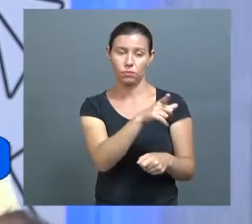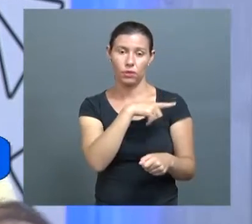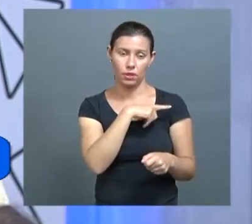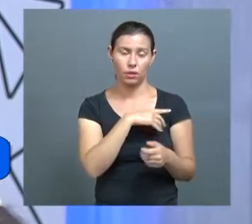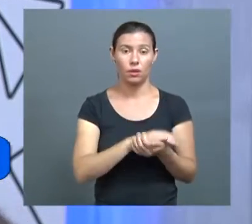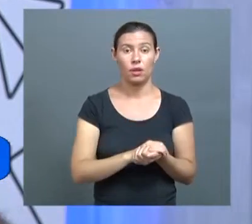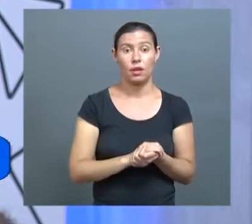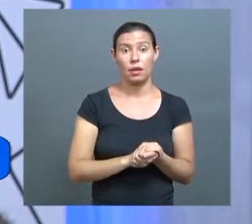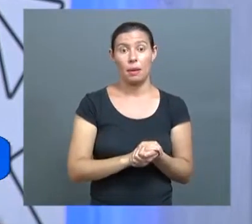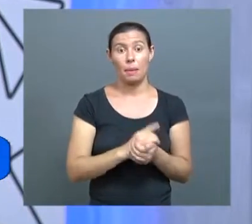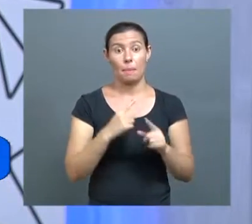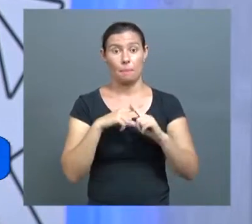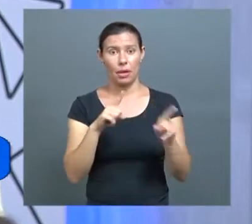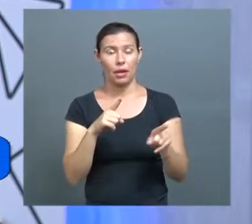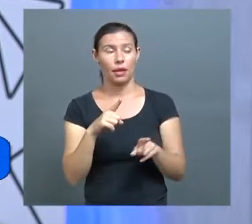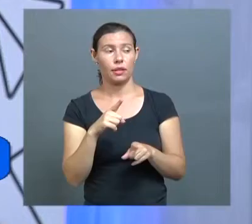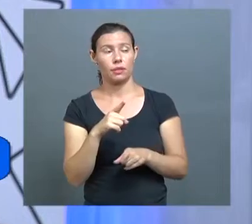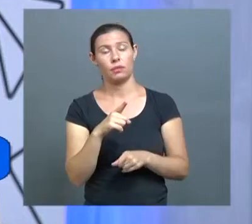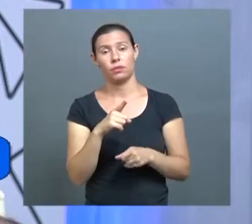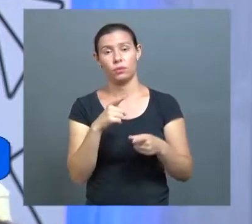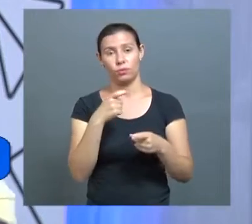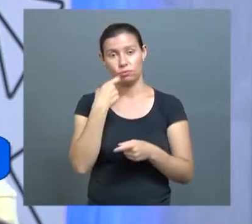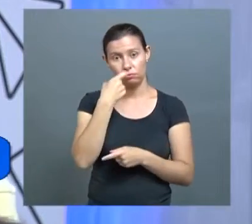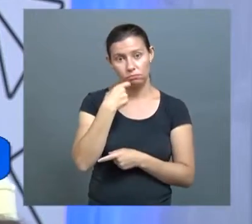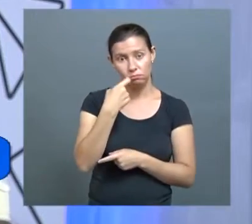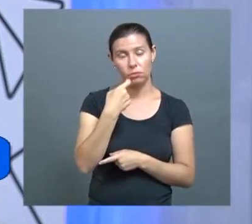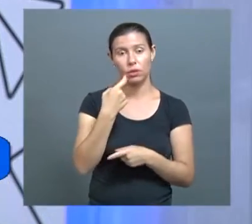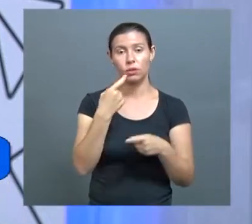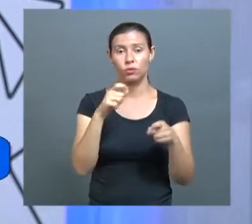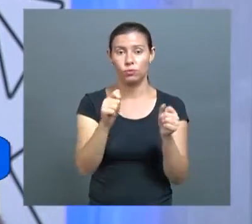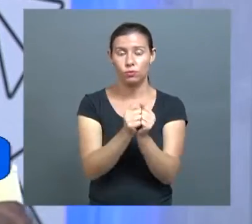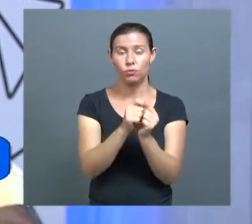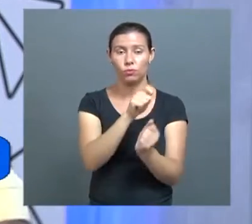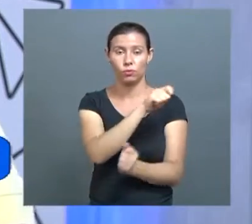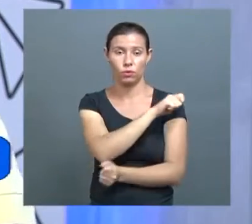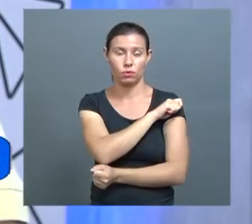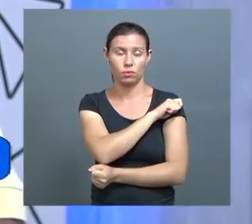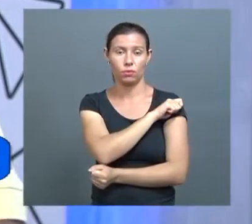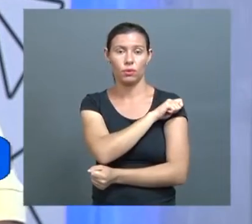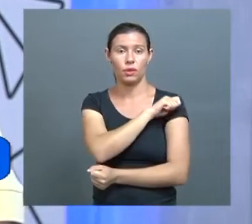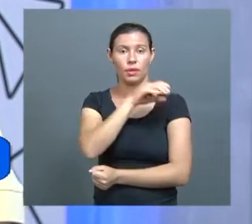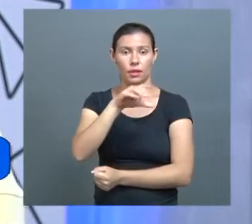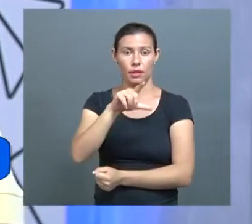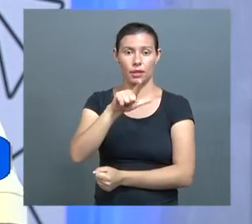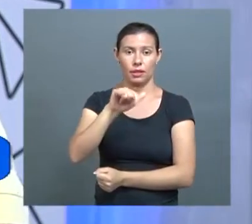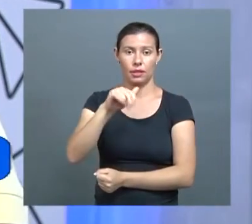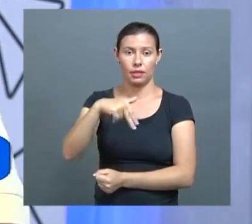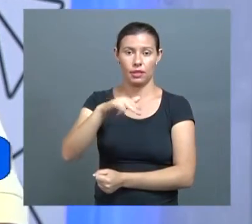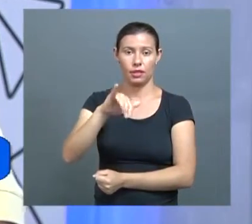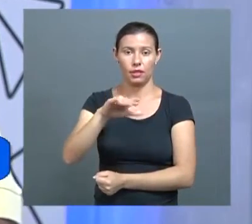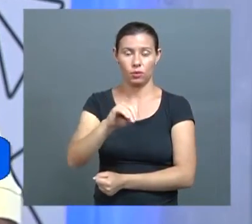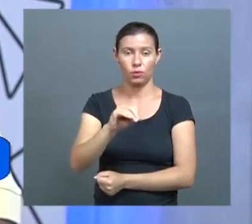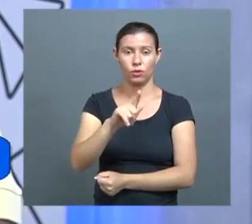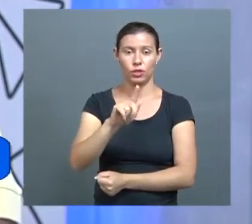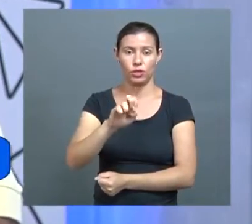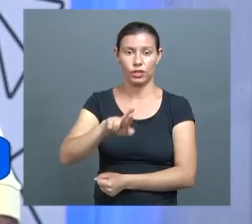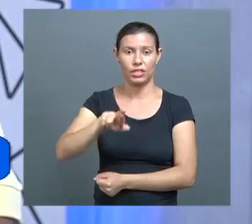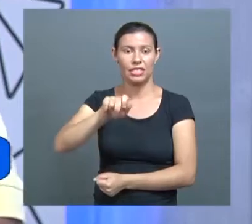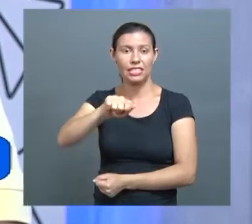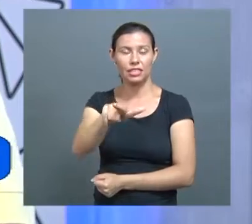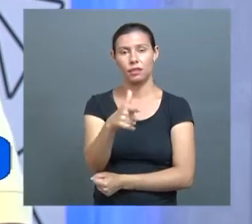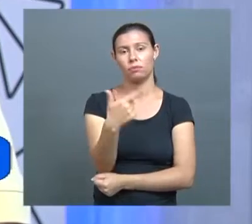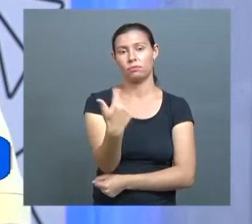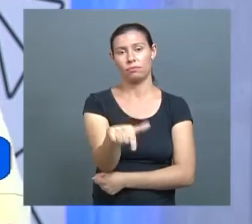A cirurgia e traumatologia bucomaxilofacial continua atendendo os pacientes poli-traumatizados, os pacientes que chegam com